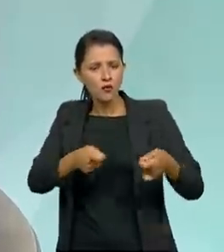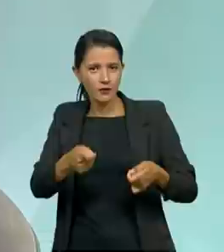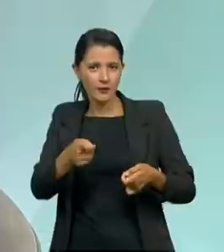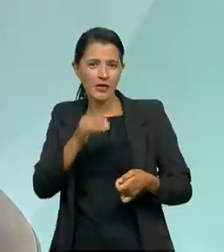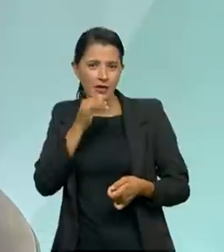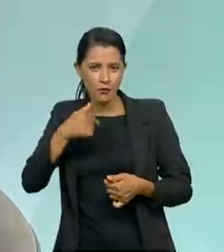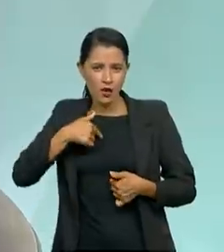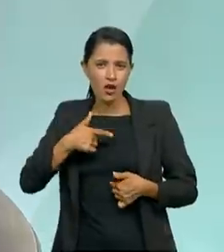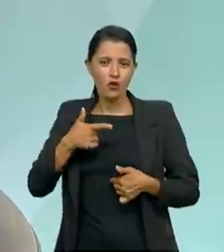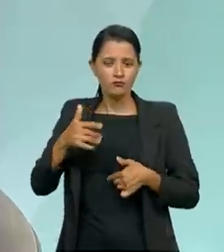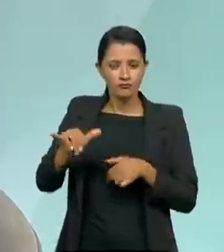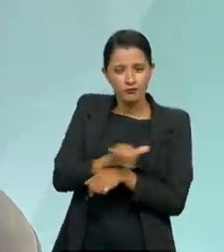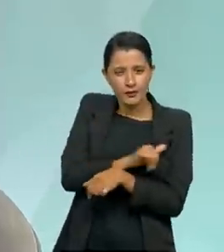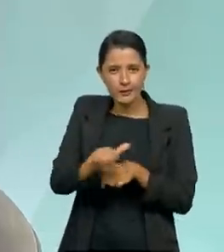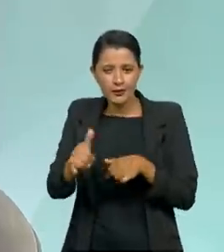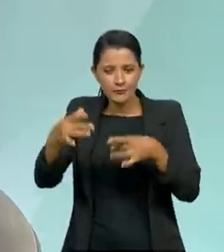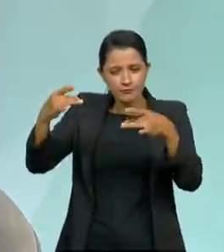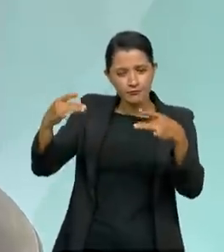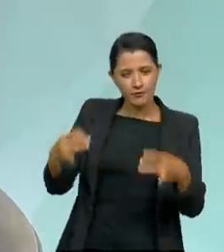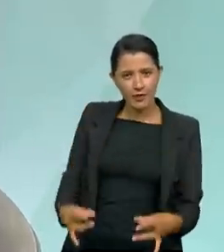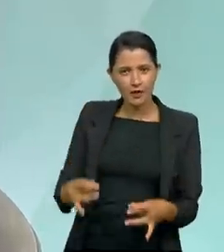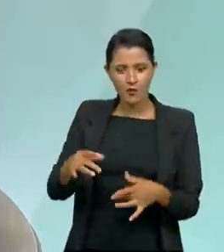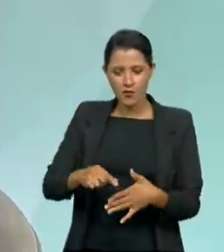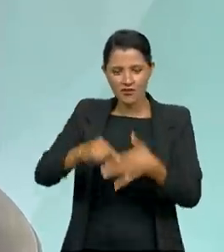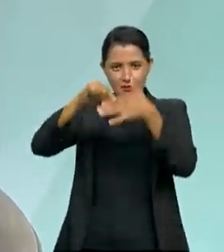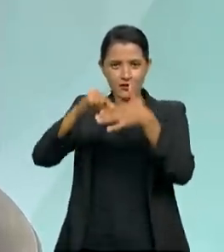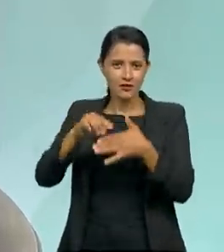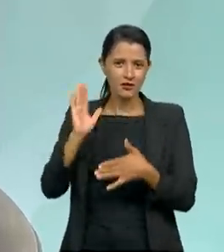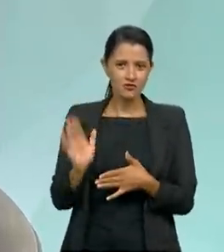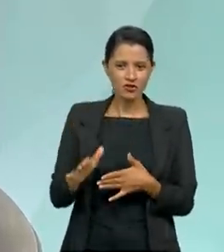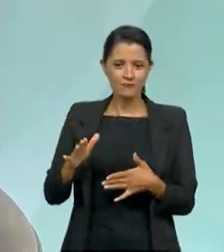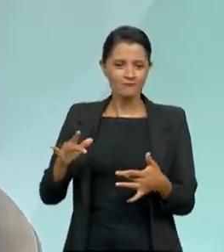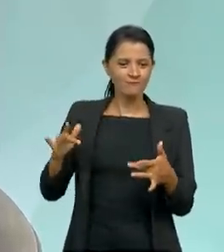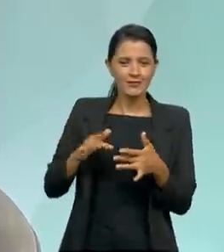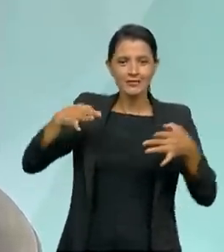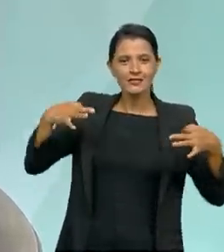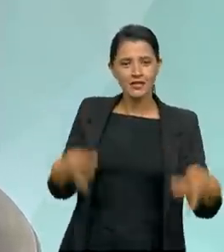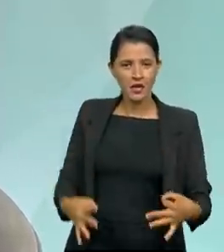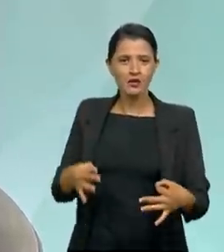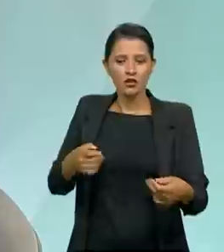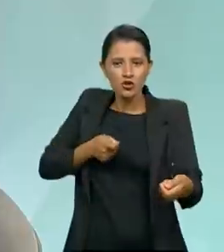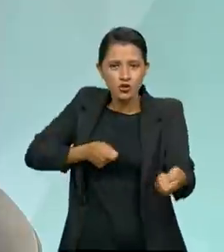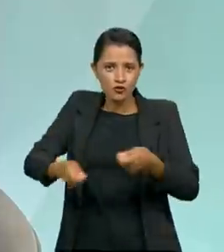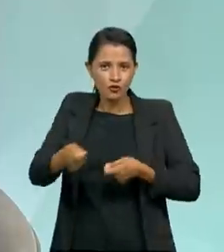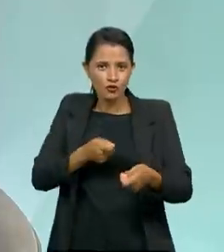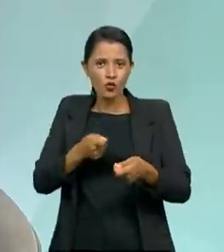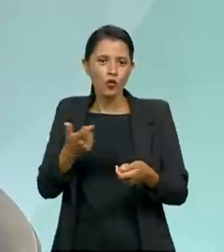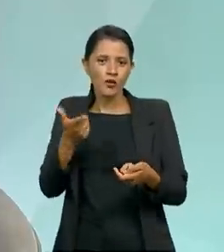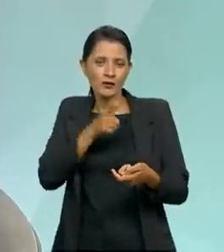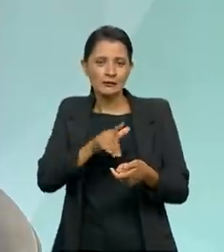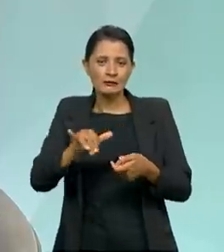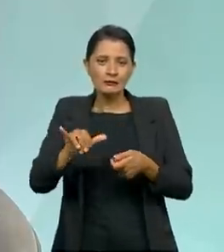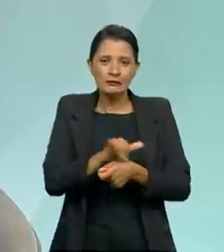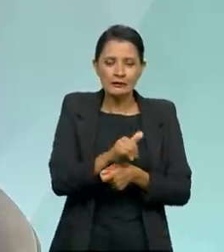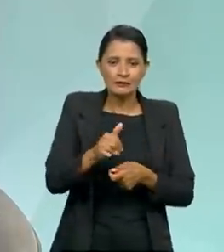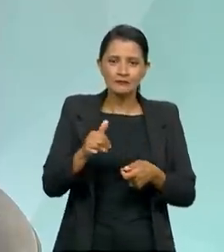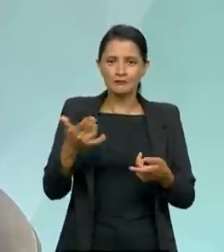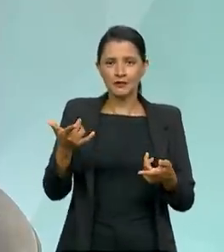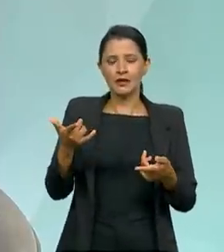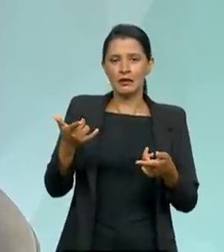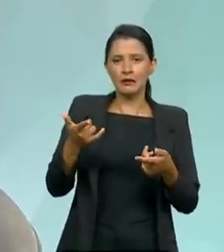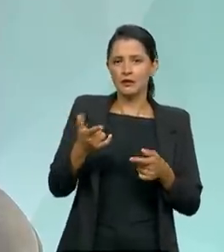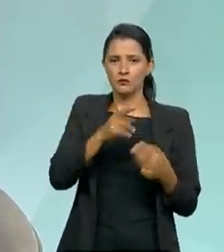uma estratégia bem definida, uma liderança bem tocada, controles implementados, responsabilidade em